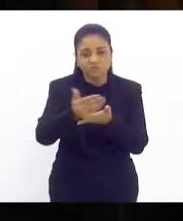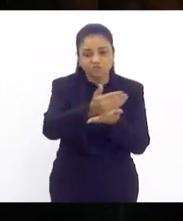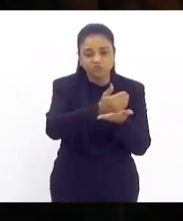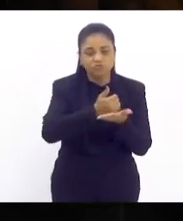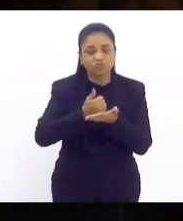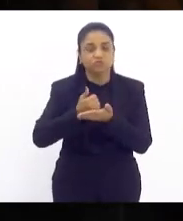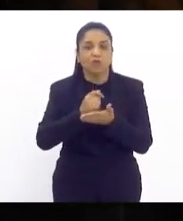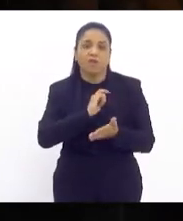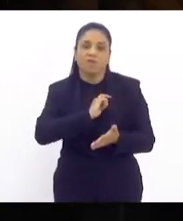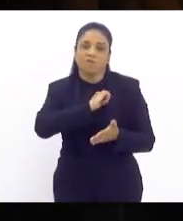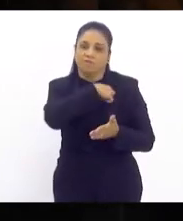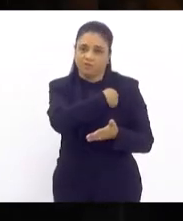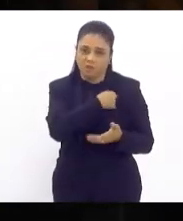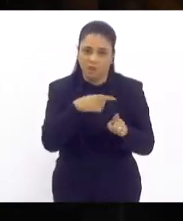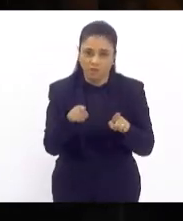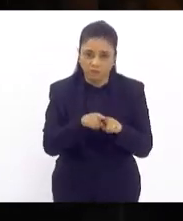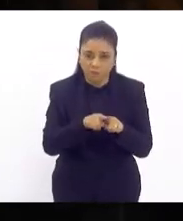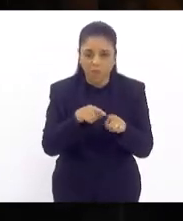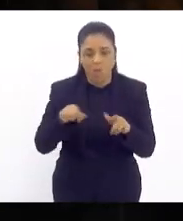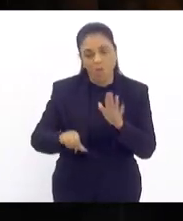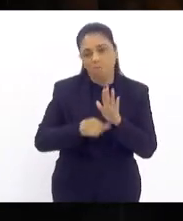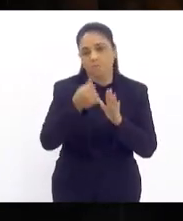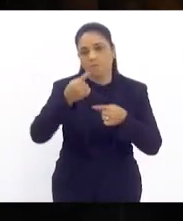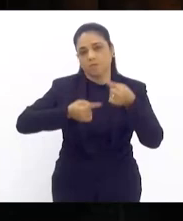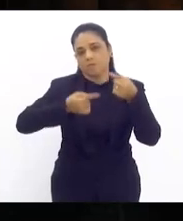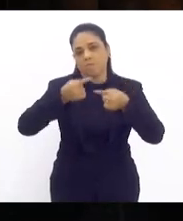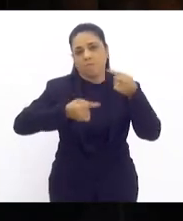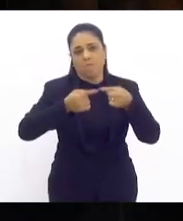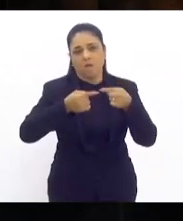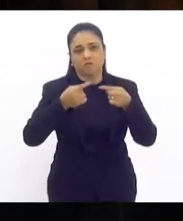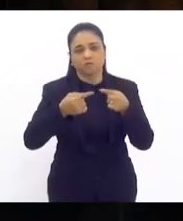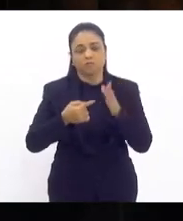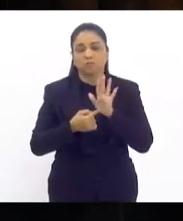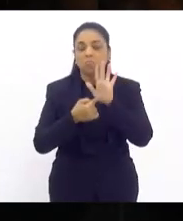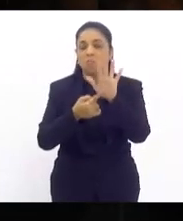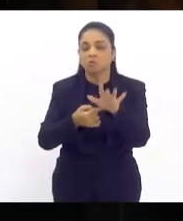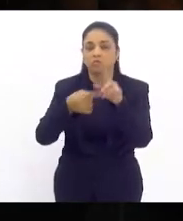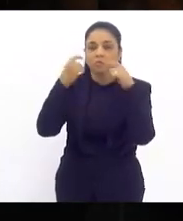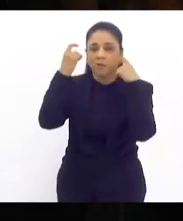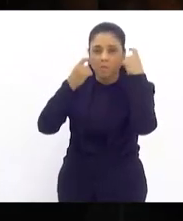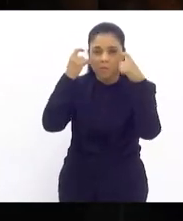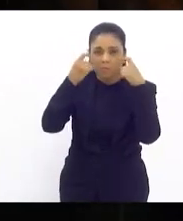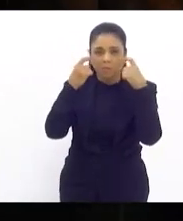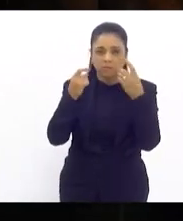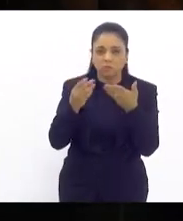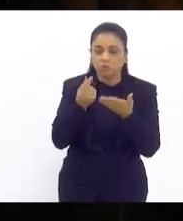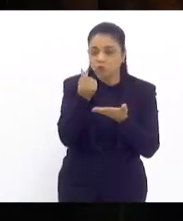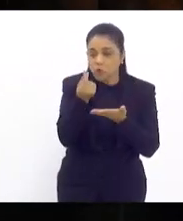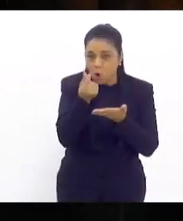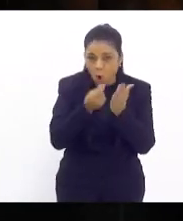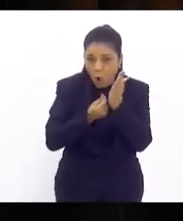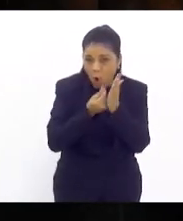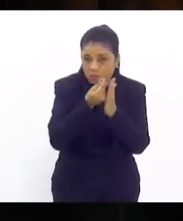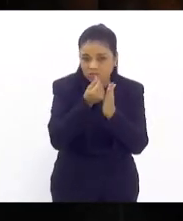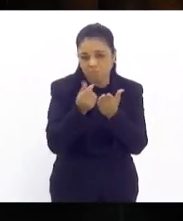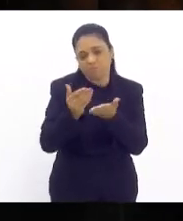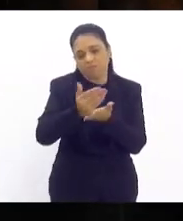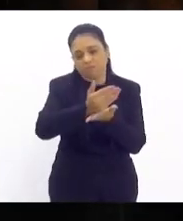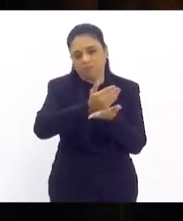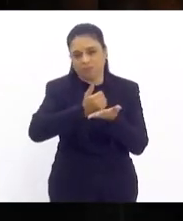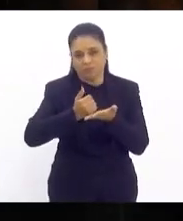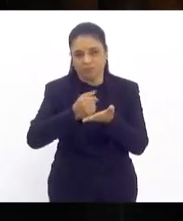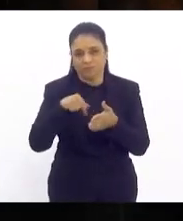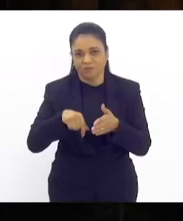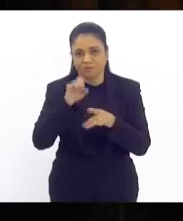então esse era o primeiro debate que eu gostaria de trazer aqui diante da preocupação orçamentária que nós temos com relação